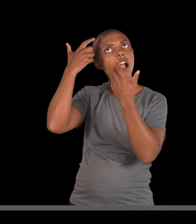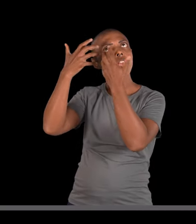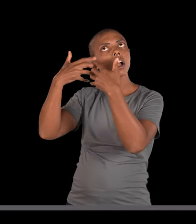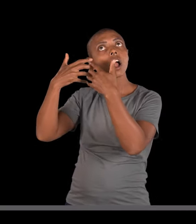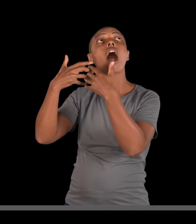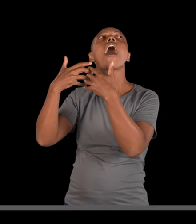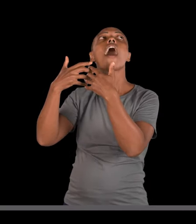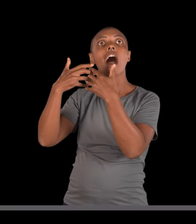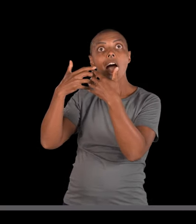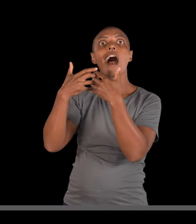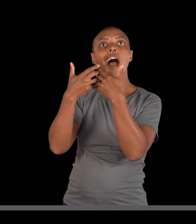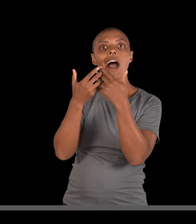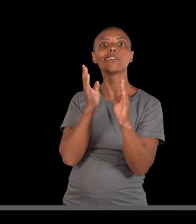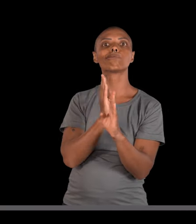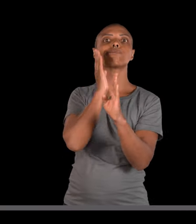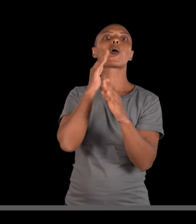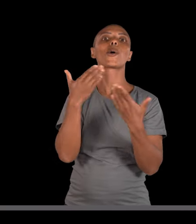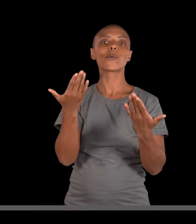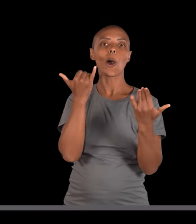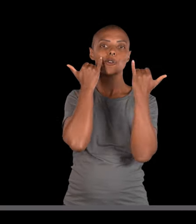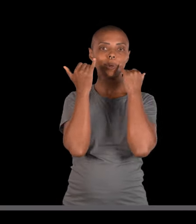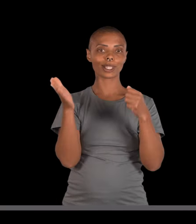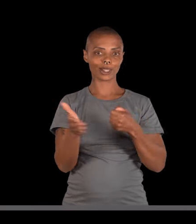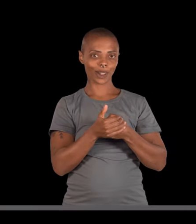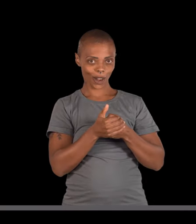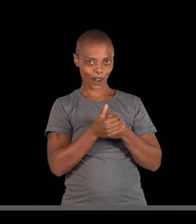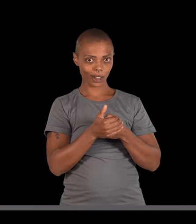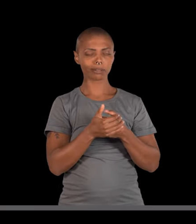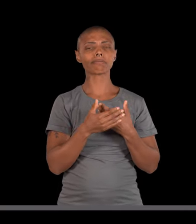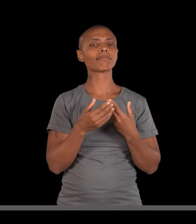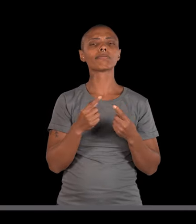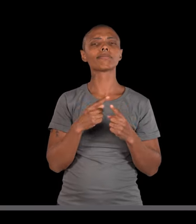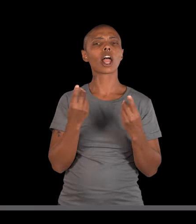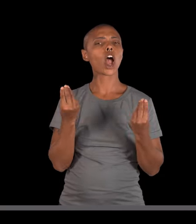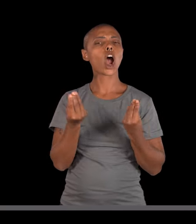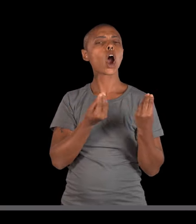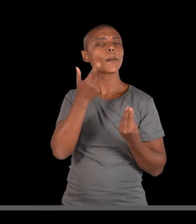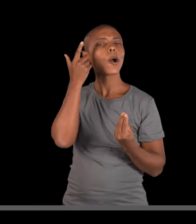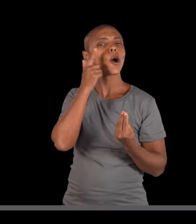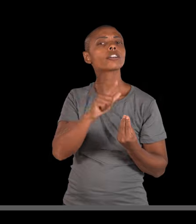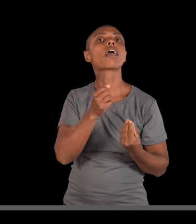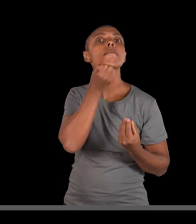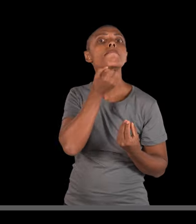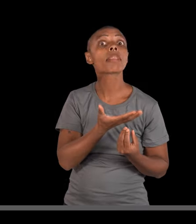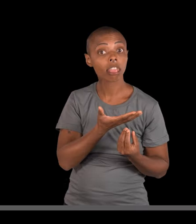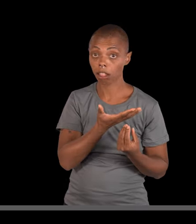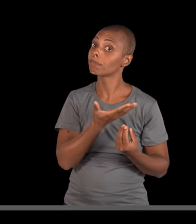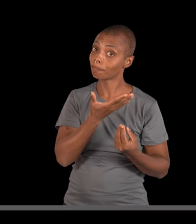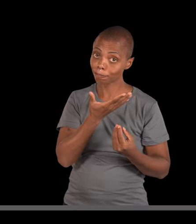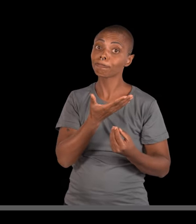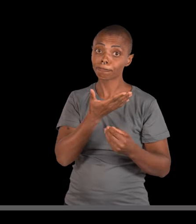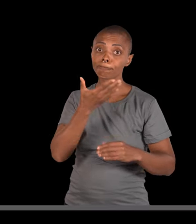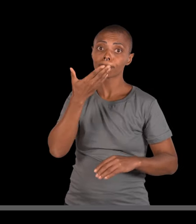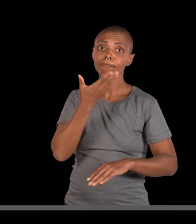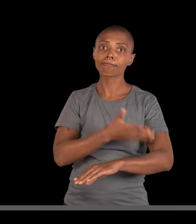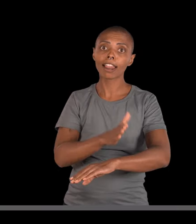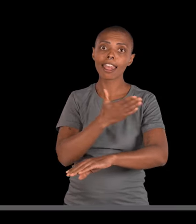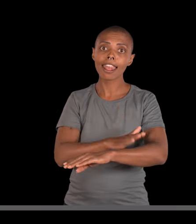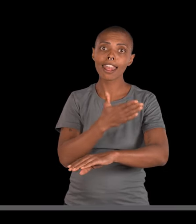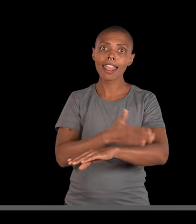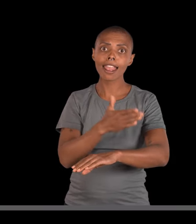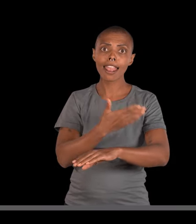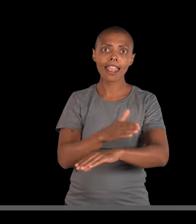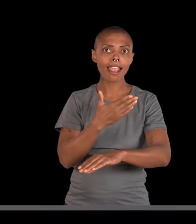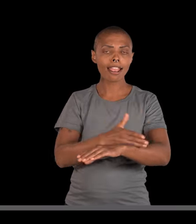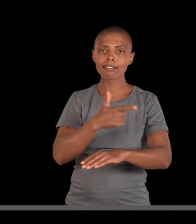pensar um pouquinho pra conseguir descobrir que informação é essa. como é que você fica craque nisso? Praticando,